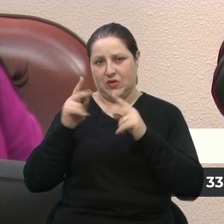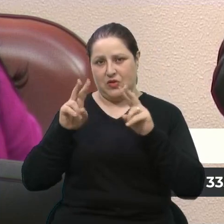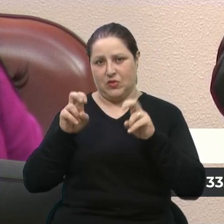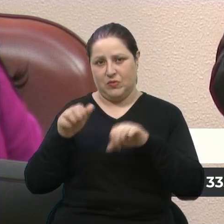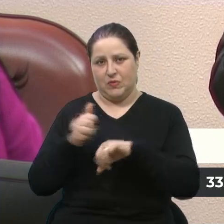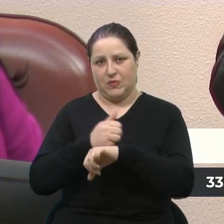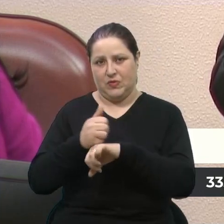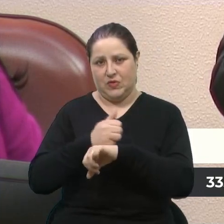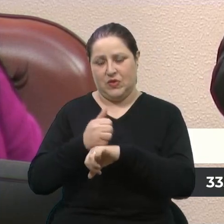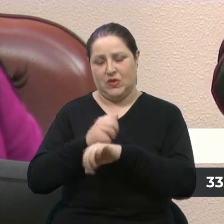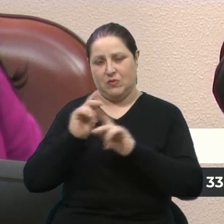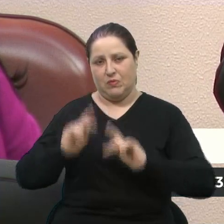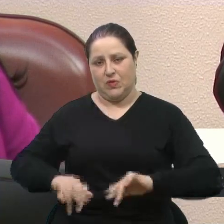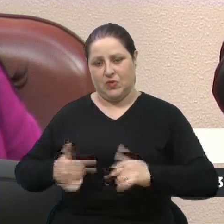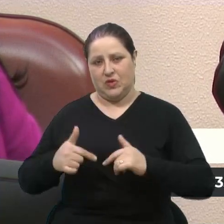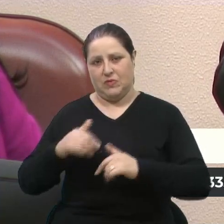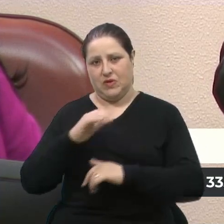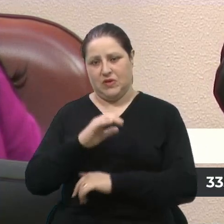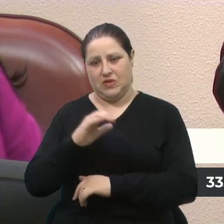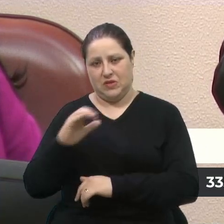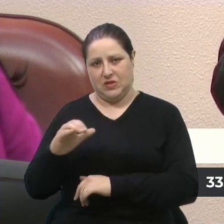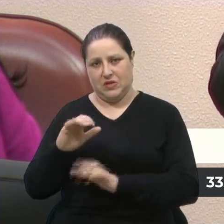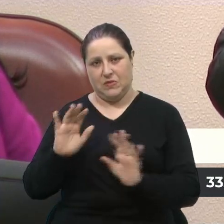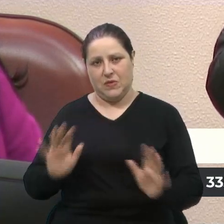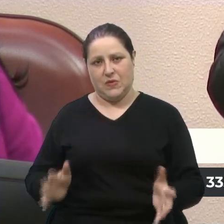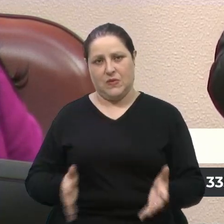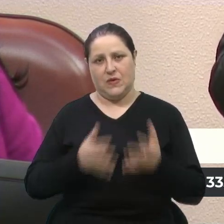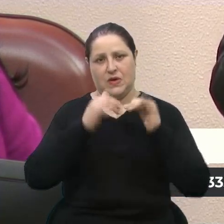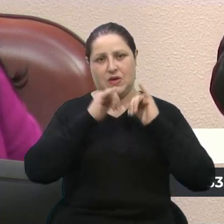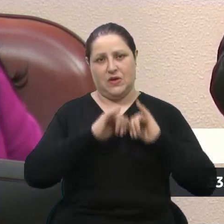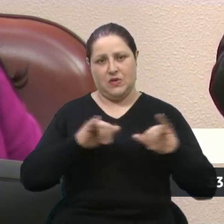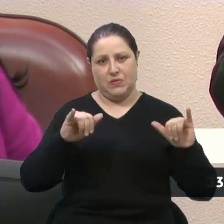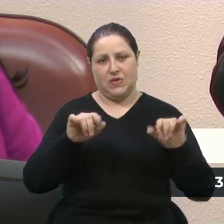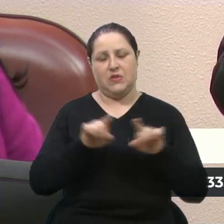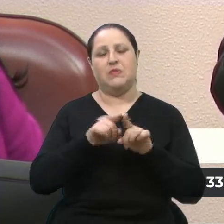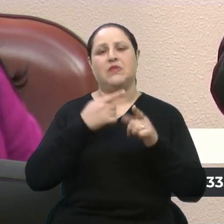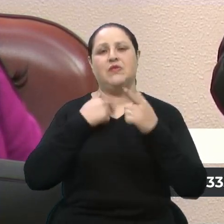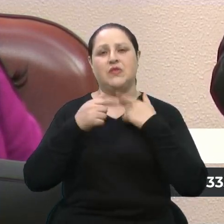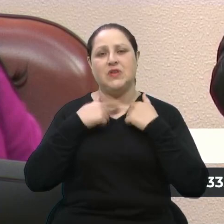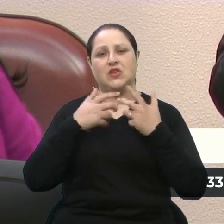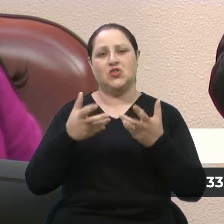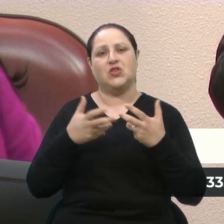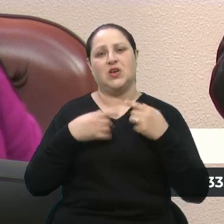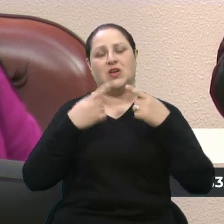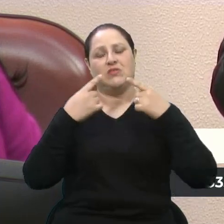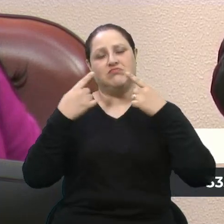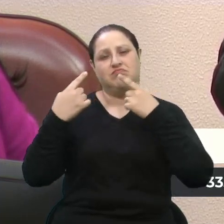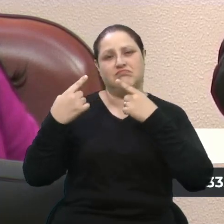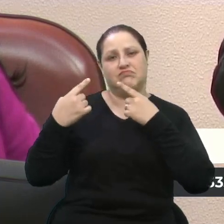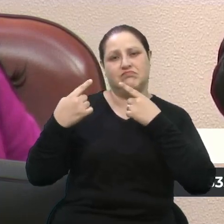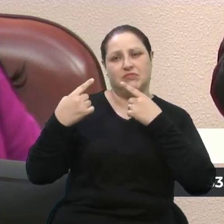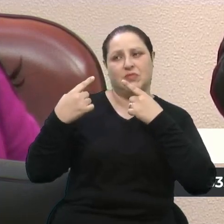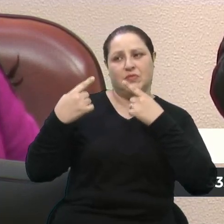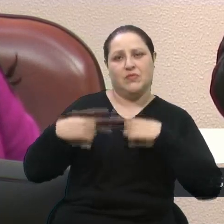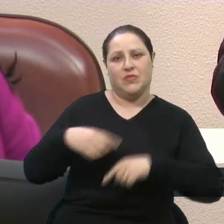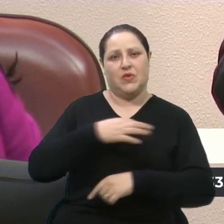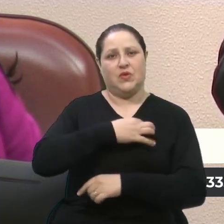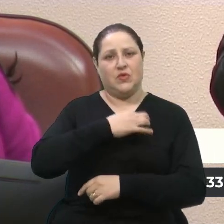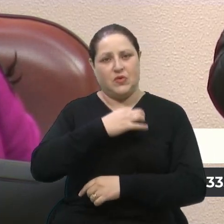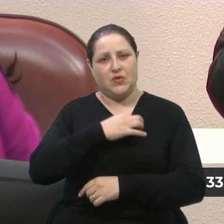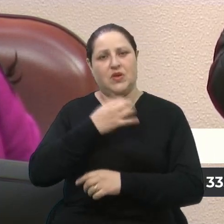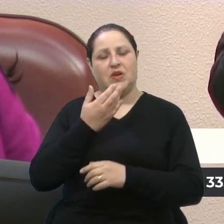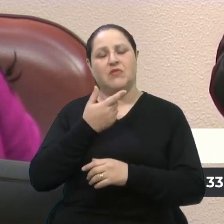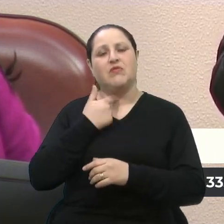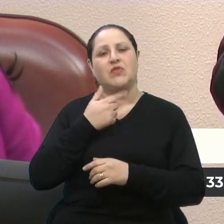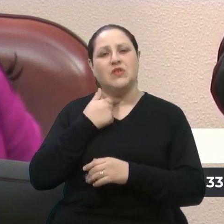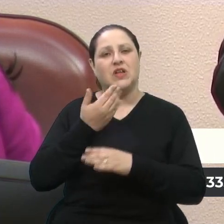que alavanca uma campanha, a vontade de querer concorrer, a vontade de querer ajudar a cidade de Caxias do Sul,